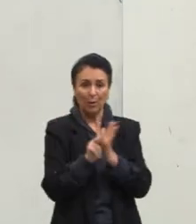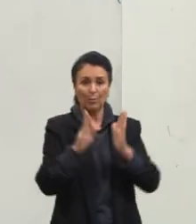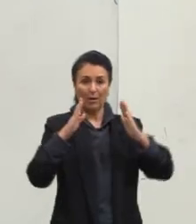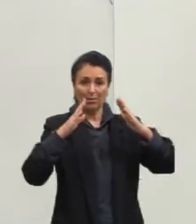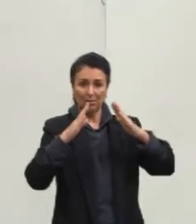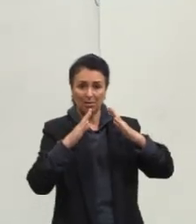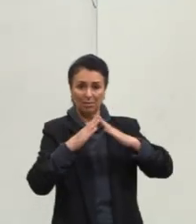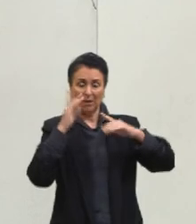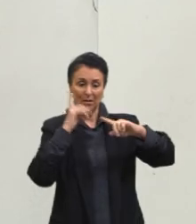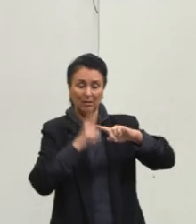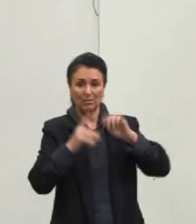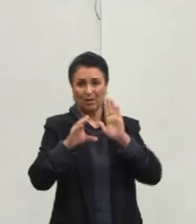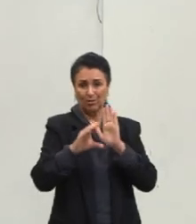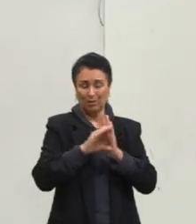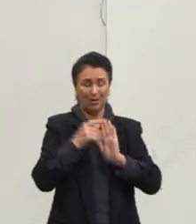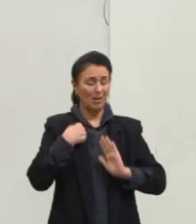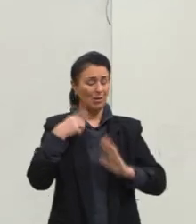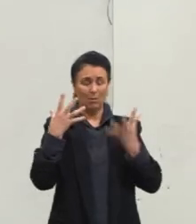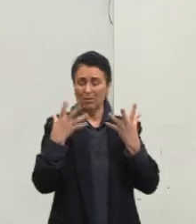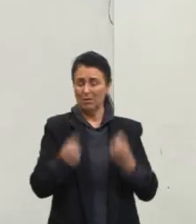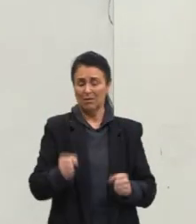erradas e abusivas.